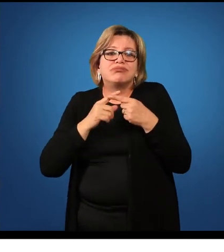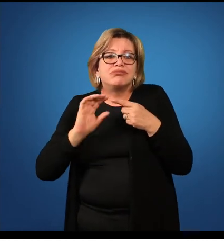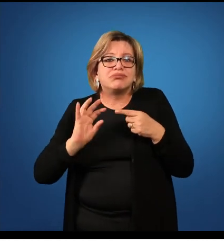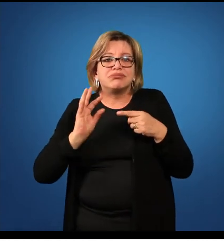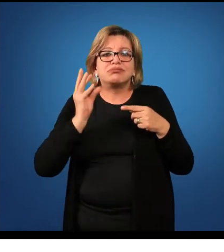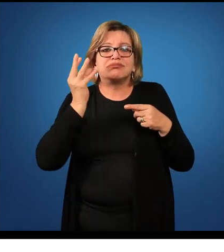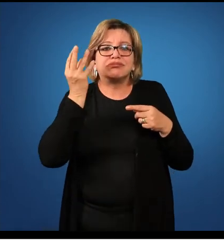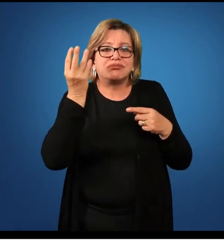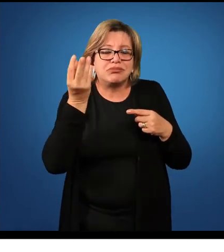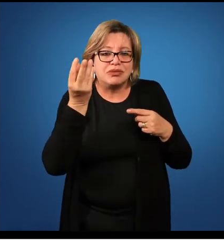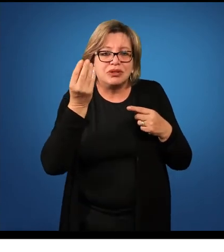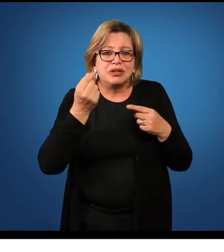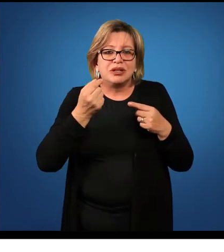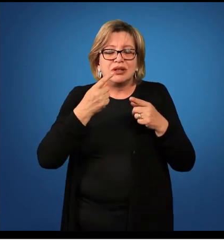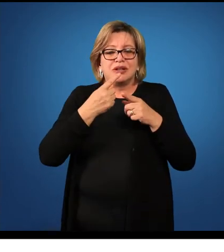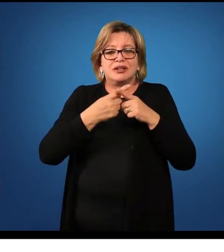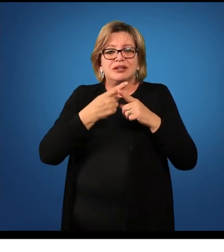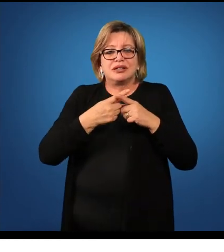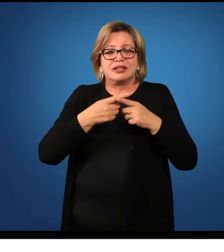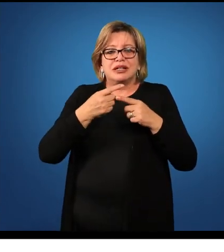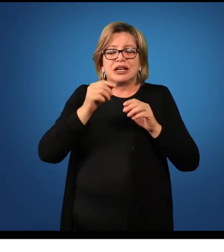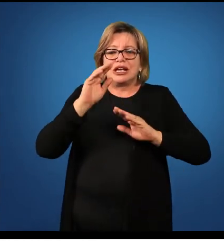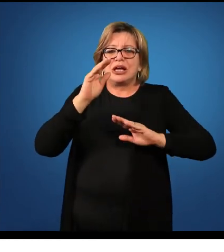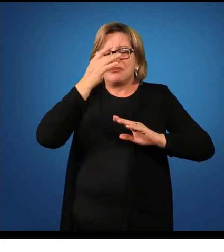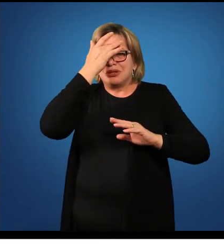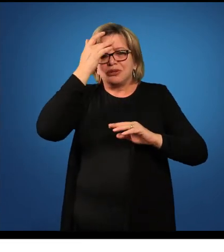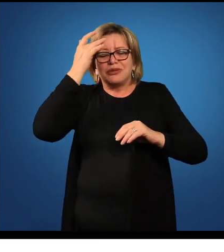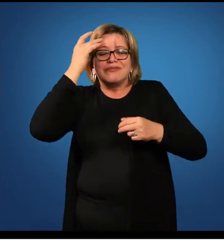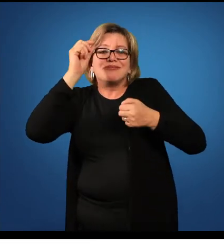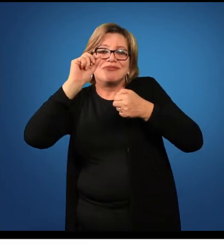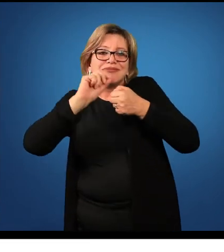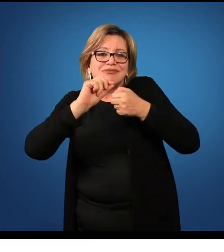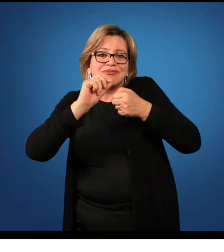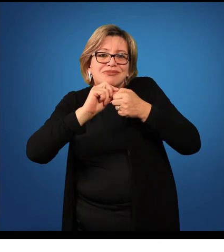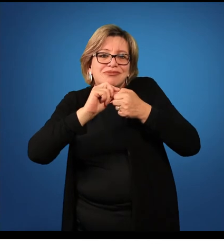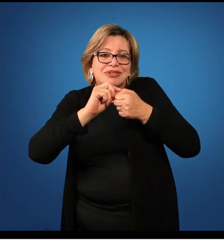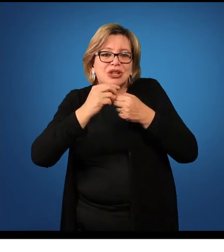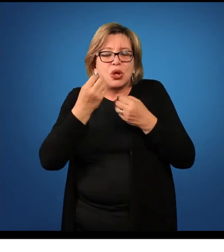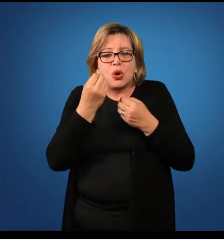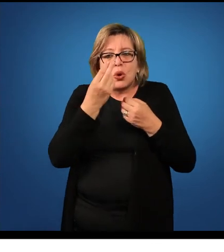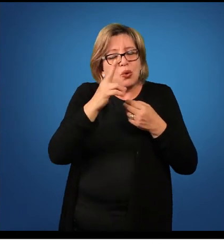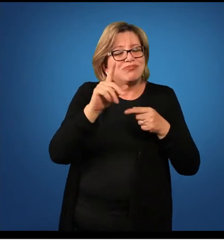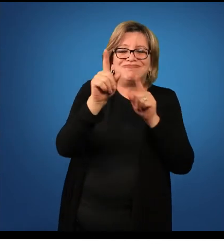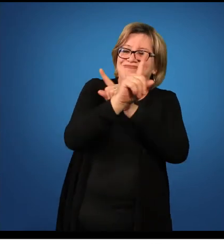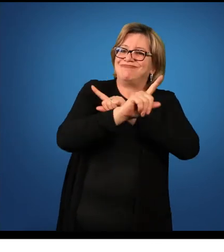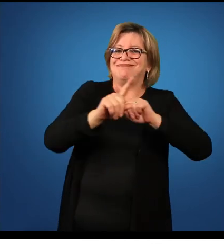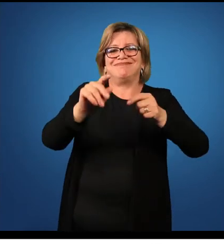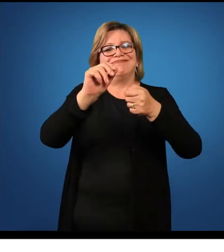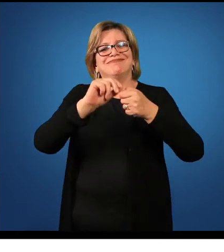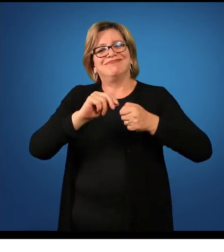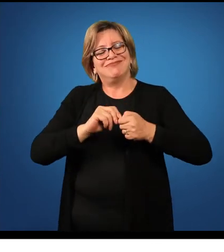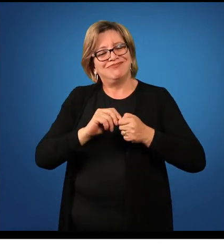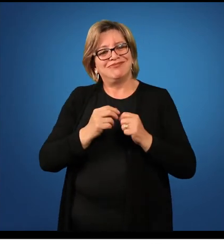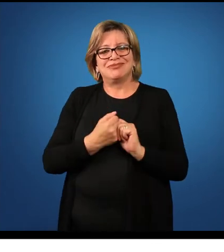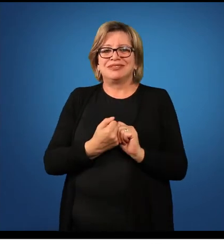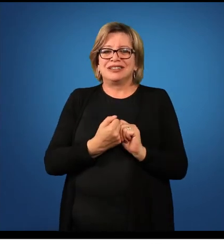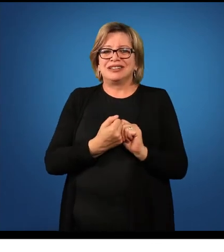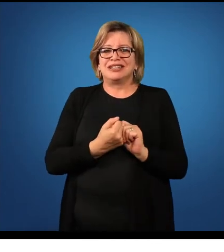pela qual alguém praticou alguma ação ou deixou de praticá-la.